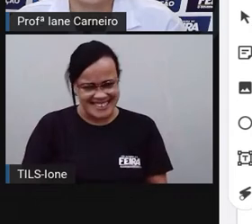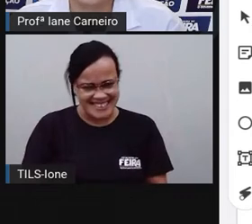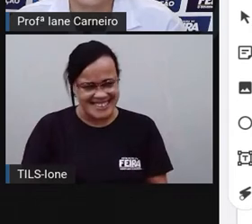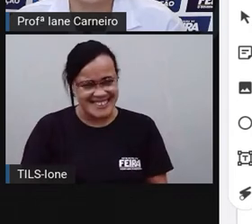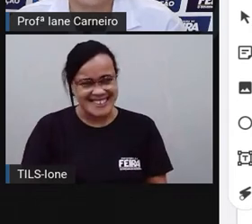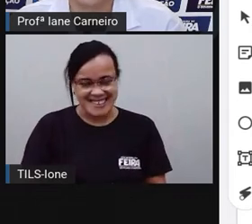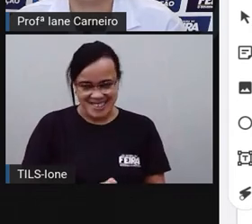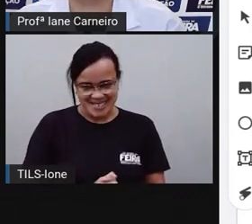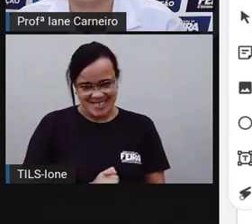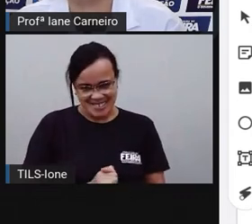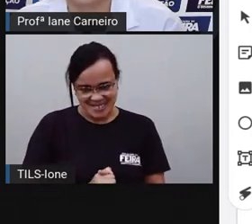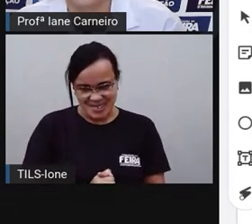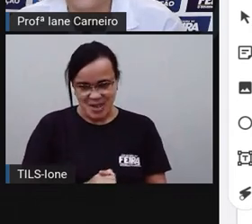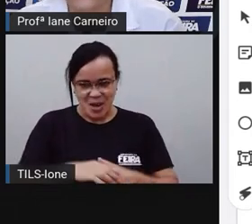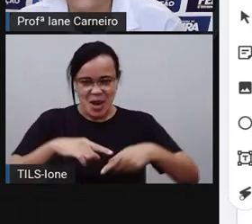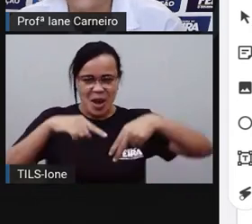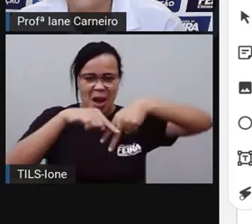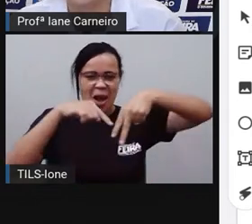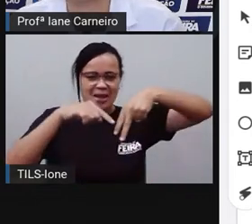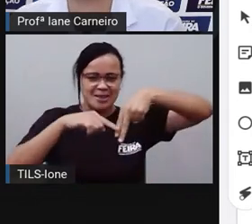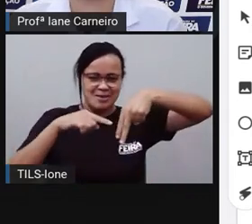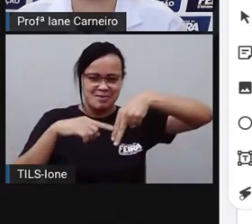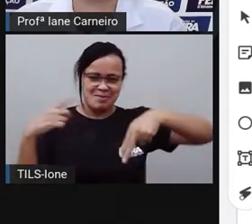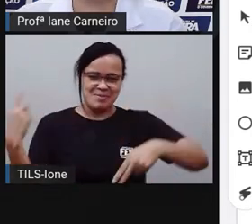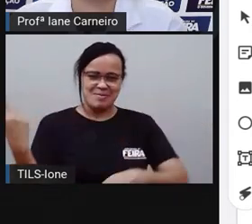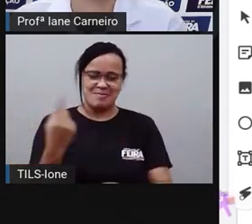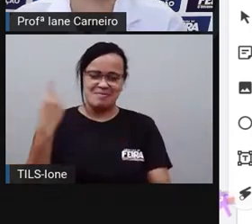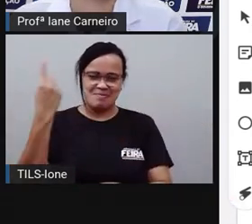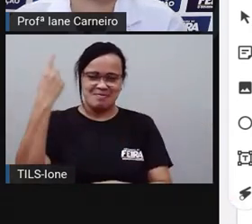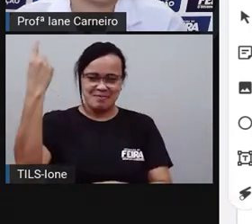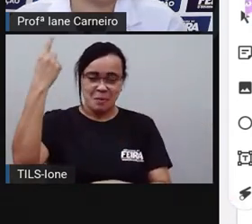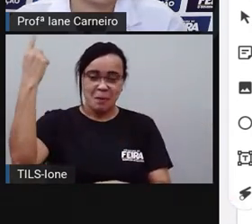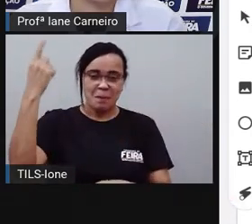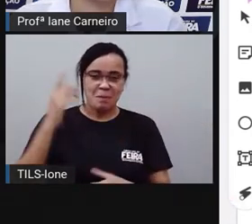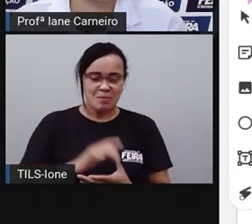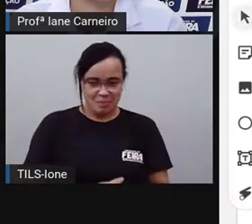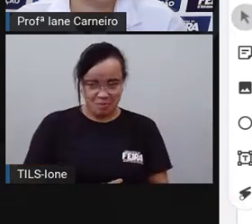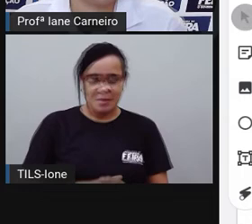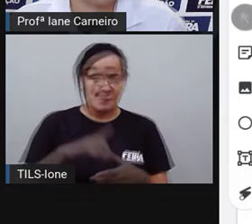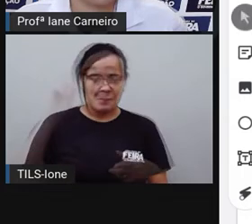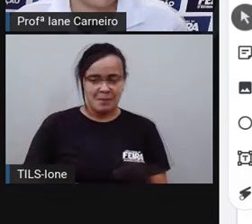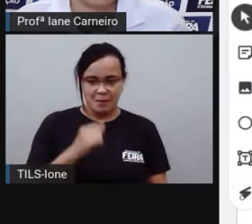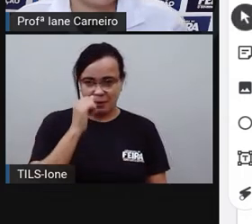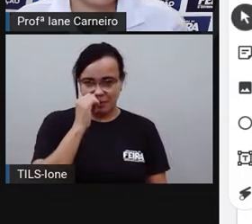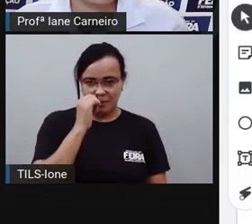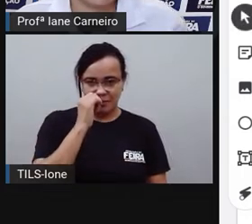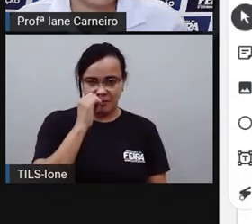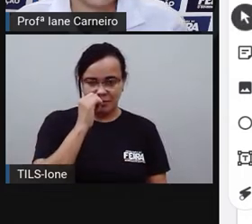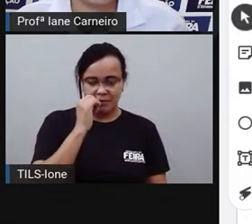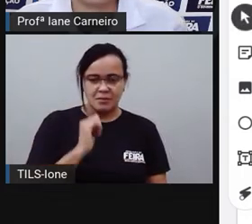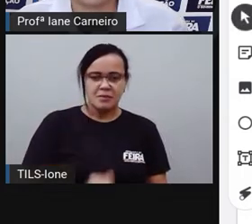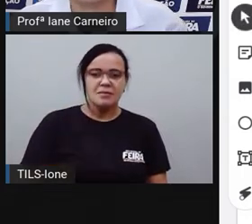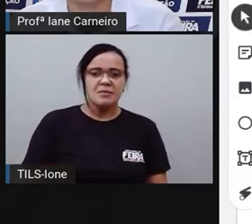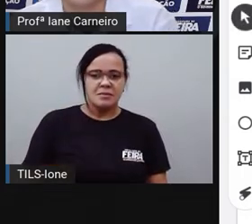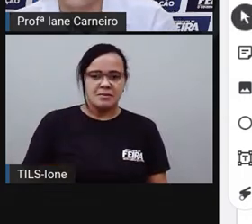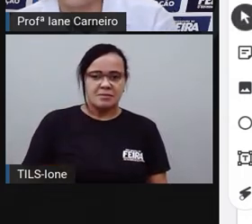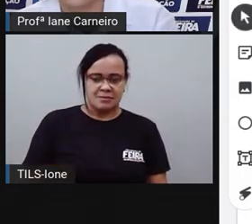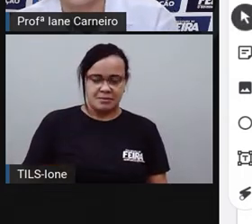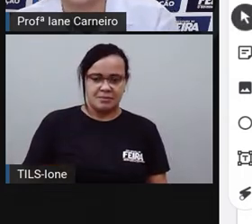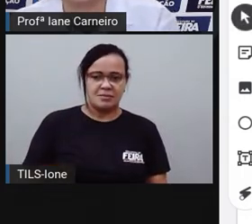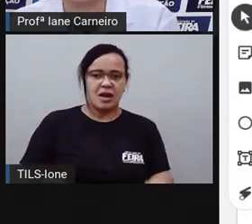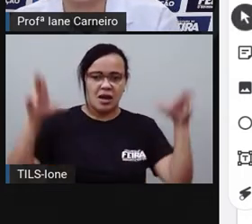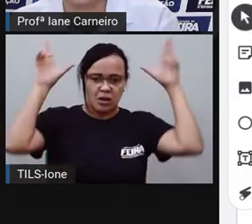comprida? As pernas mais compridas? O cavalo. O cavalo tem a perna mais